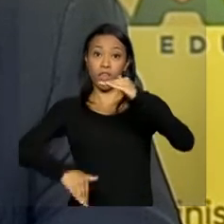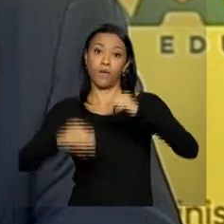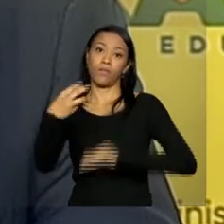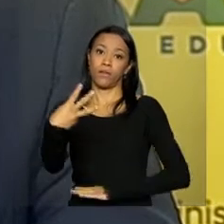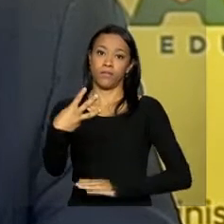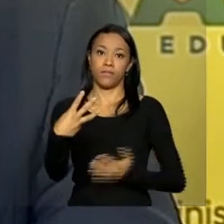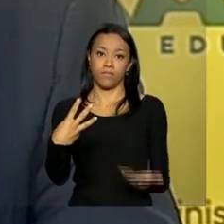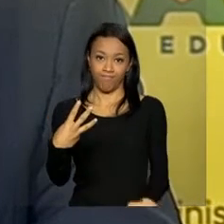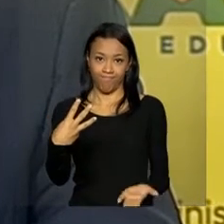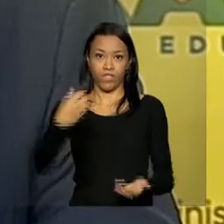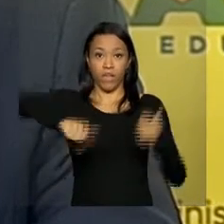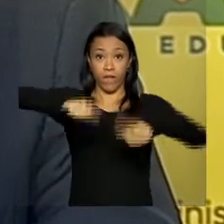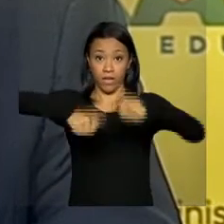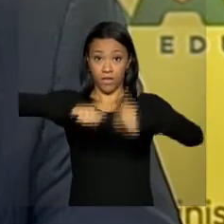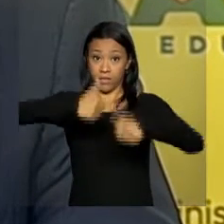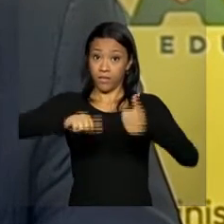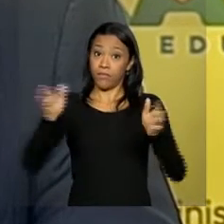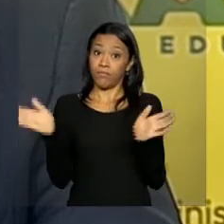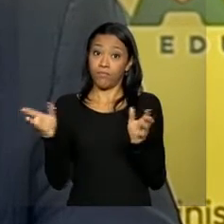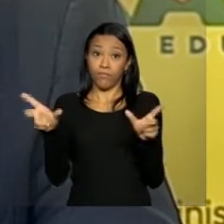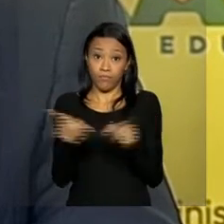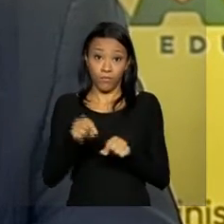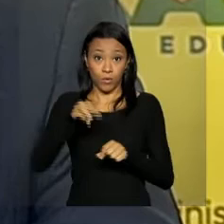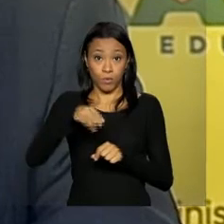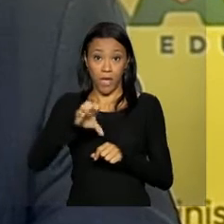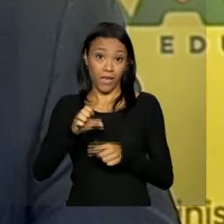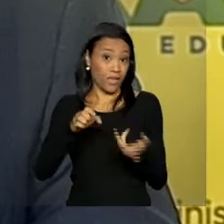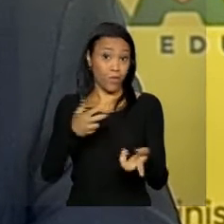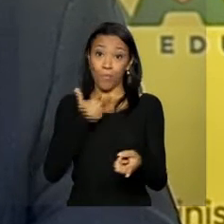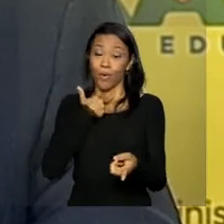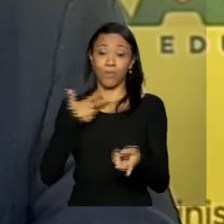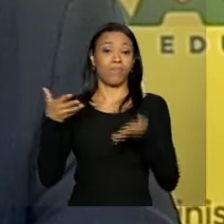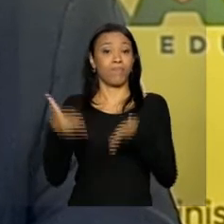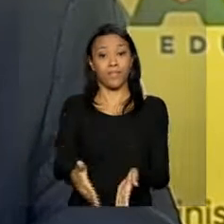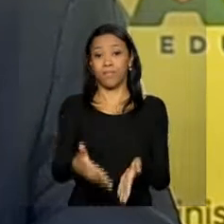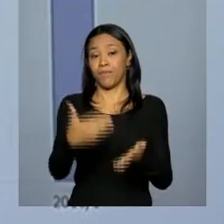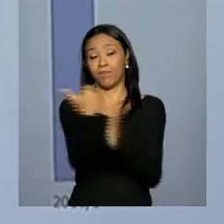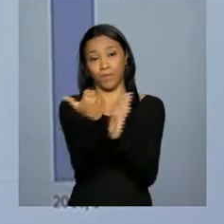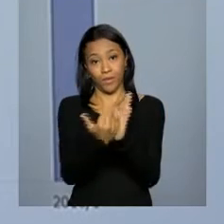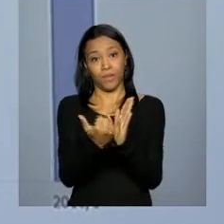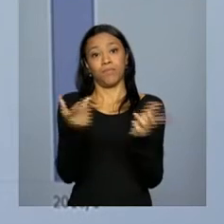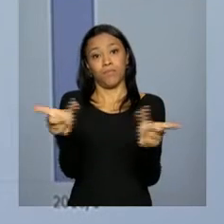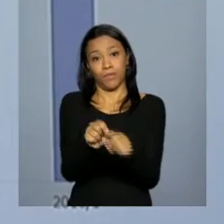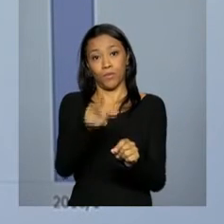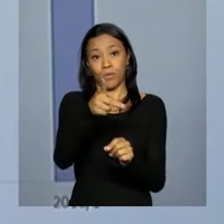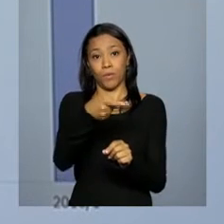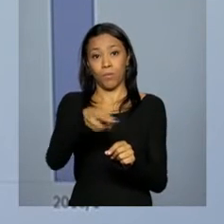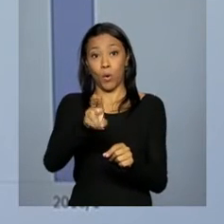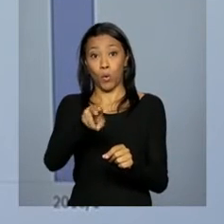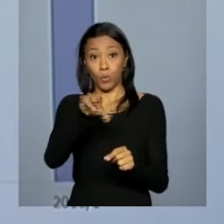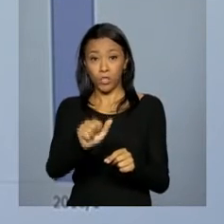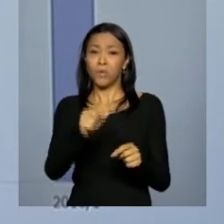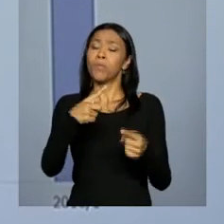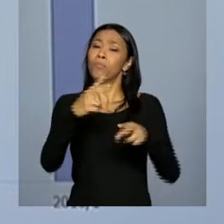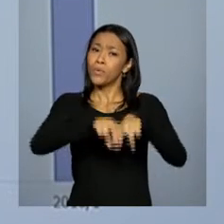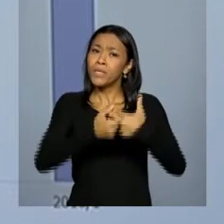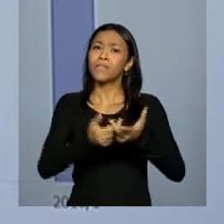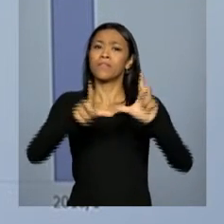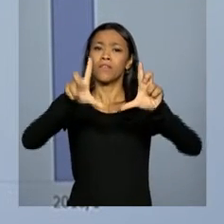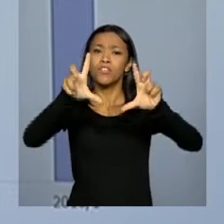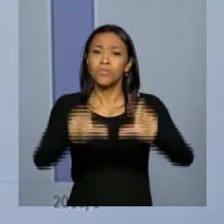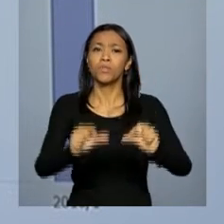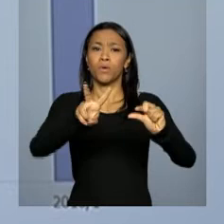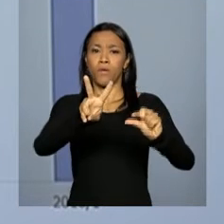3 e não podem mais participar do ProUni. Com isso, nós tivemos uma pequena queda no número de vagas, apesar do aumento de